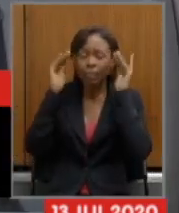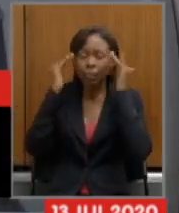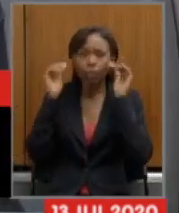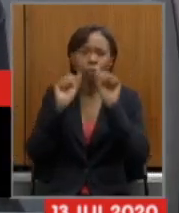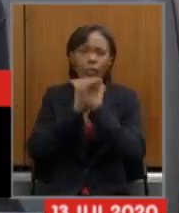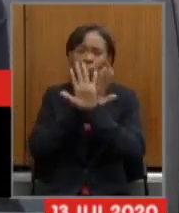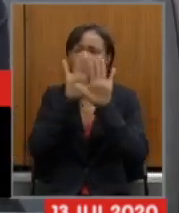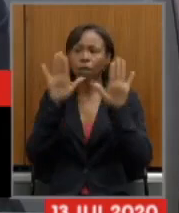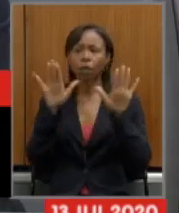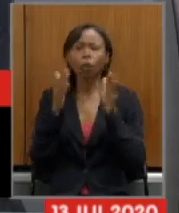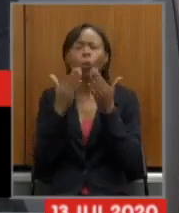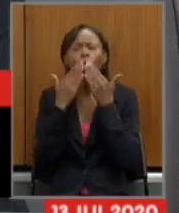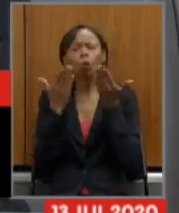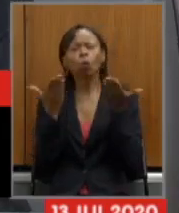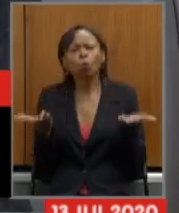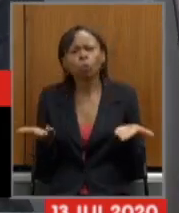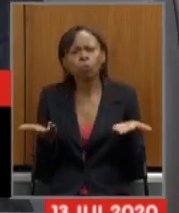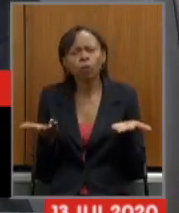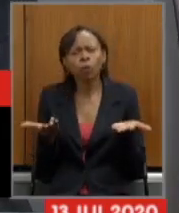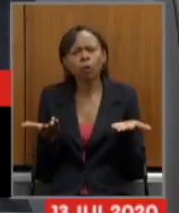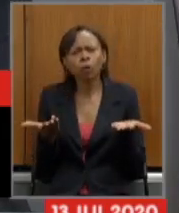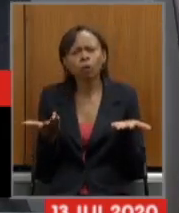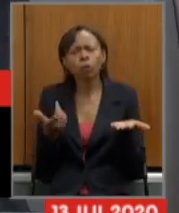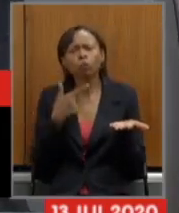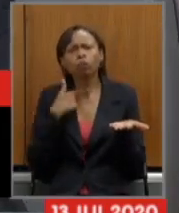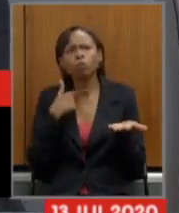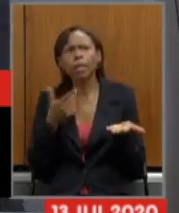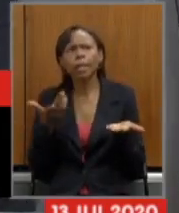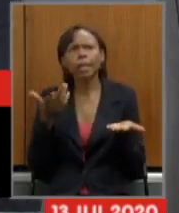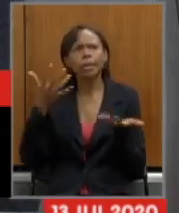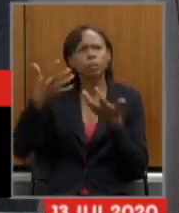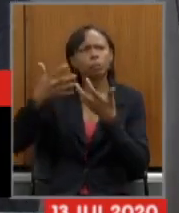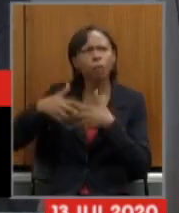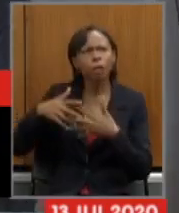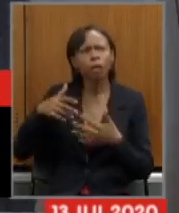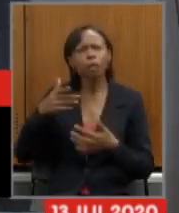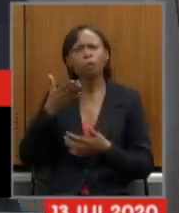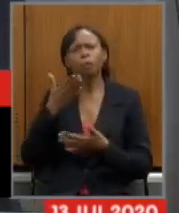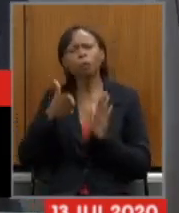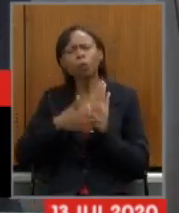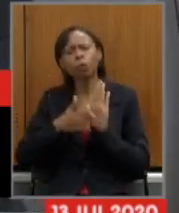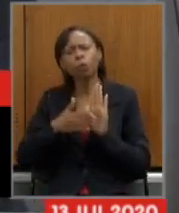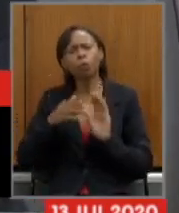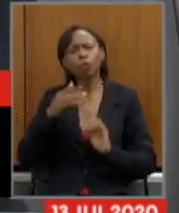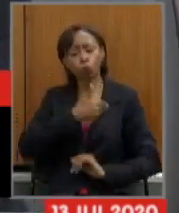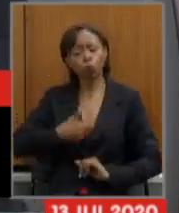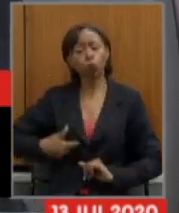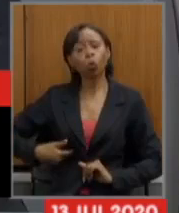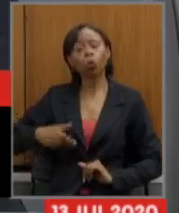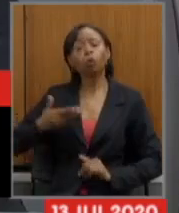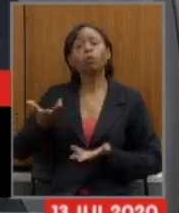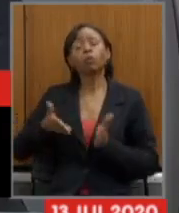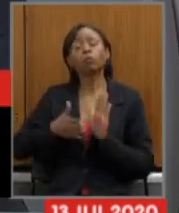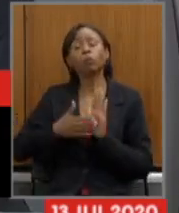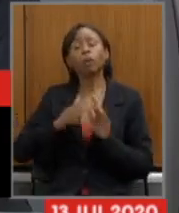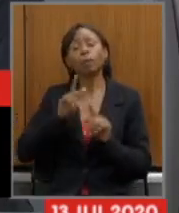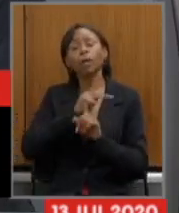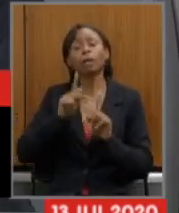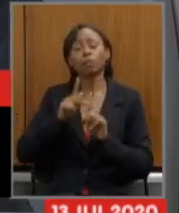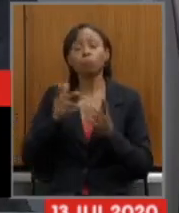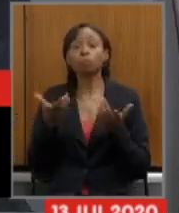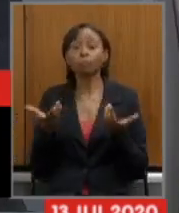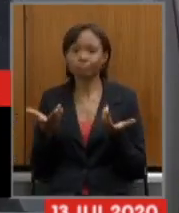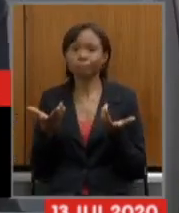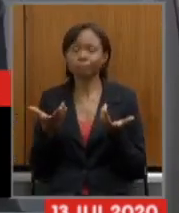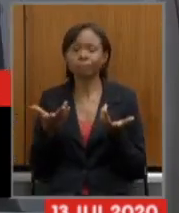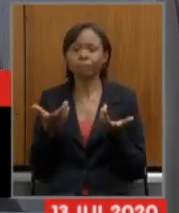qual é a intenção do governo do estado e qual é a proposta do governo do estado para a reforma da previdência então de antemão